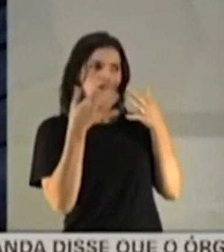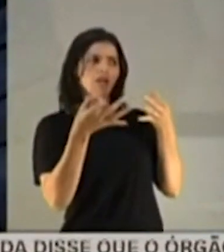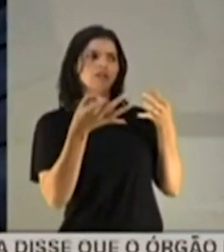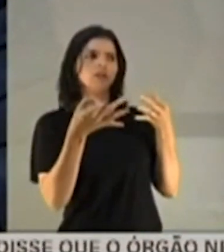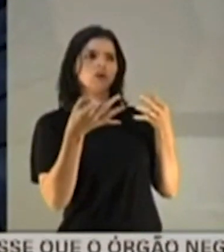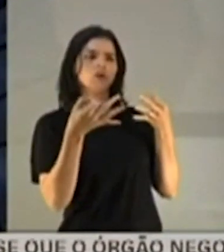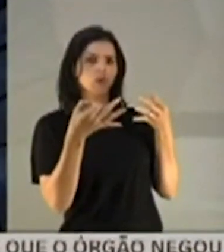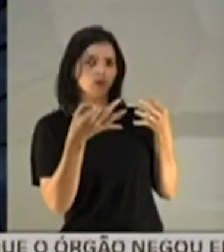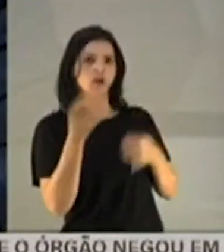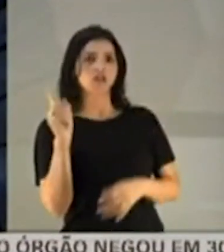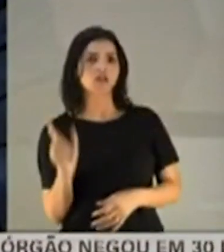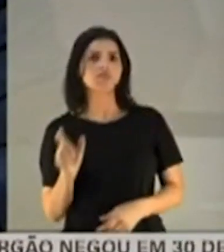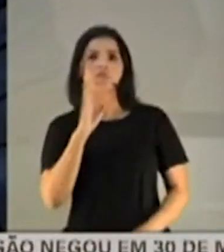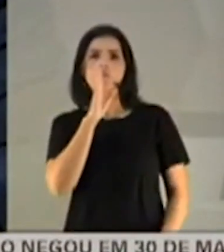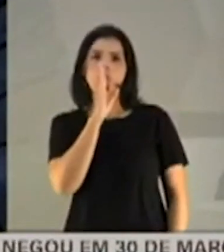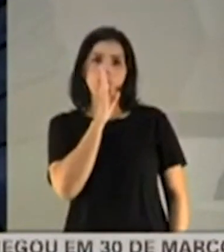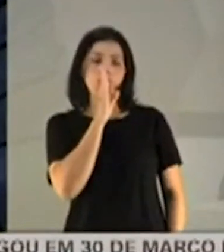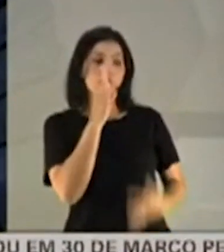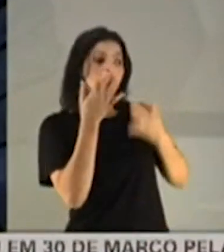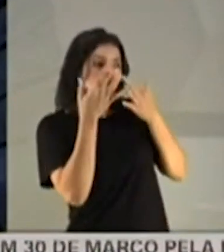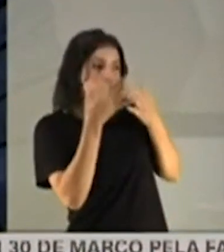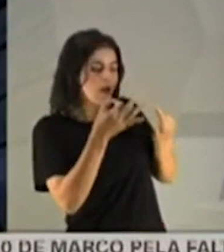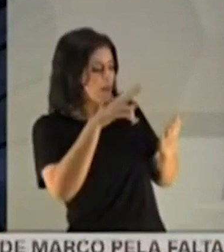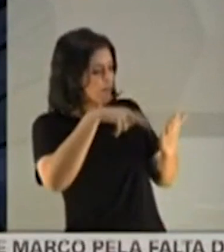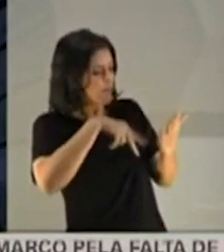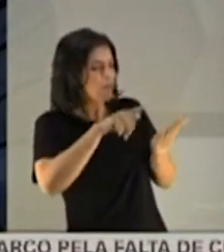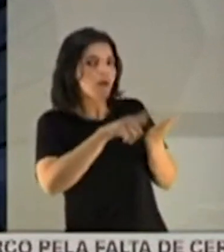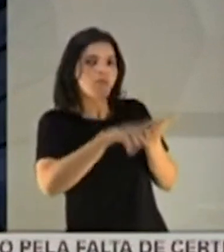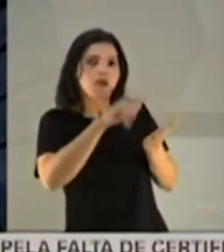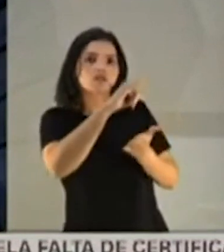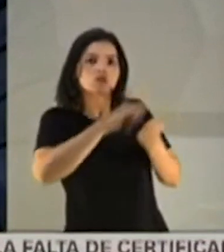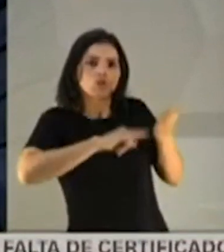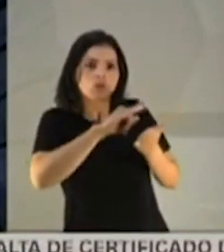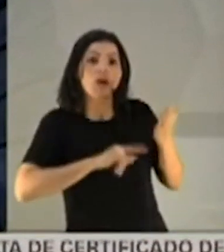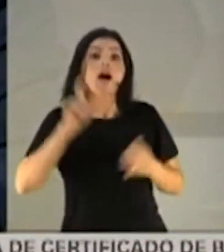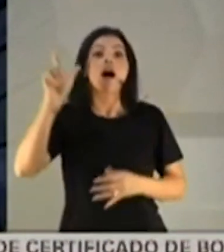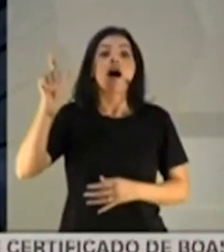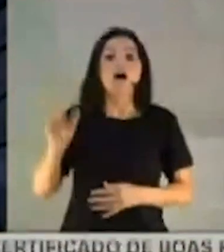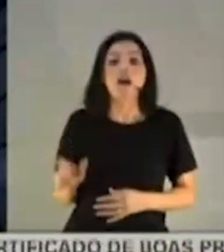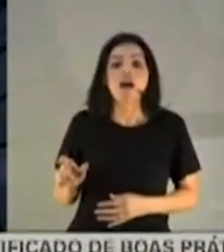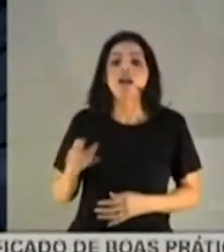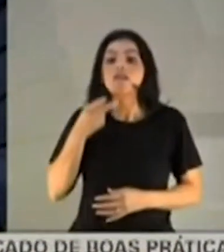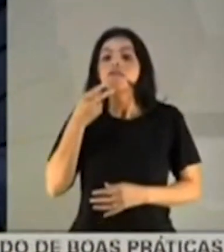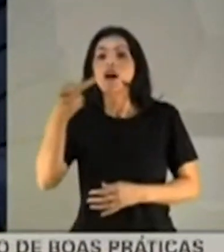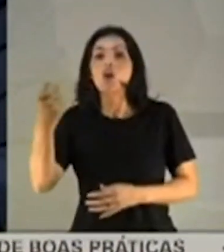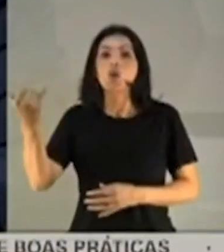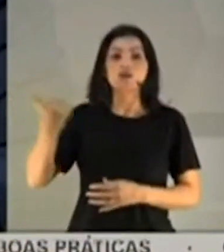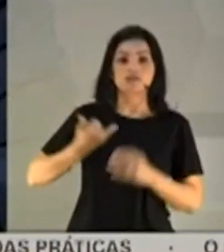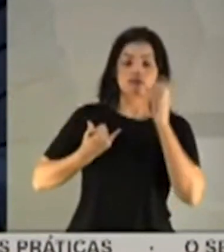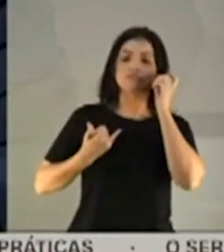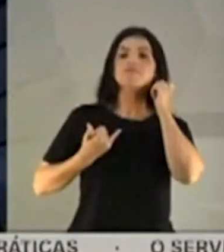que estávamos falando, calado, atencioso aos papéis, aos documentos. Aí ele cita para mim assim,